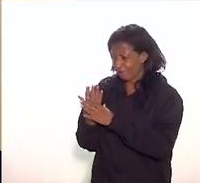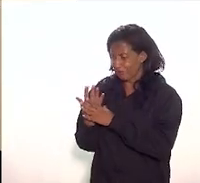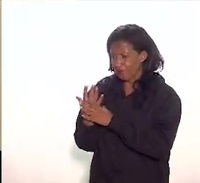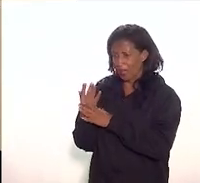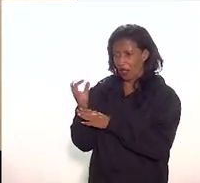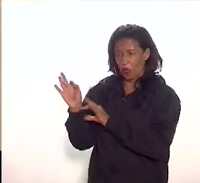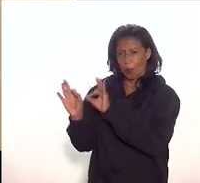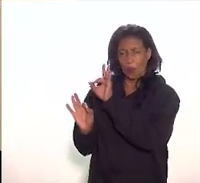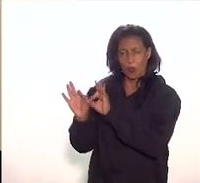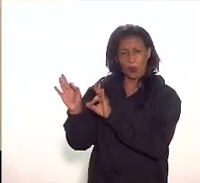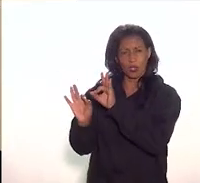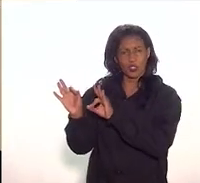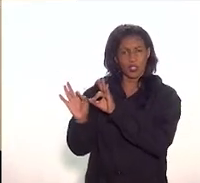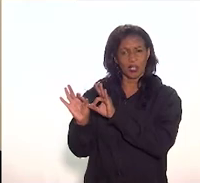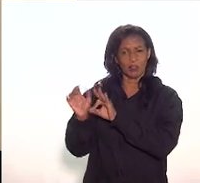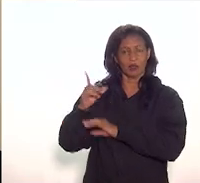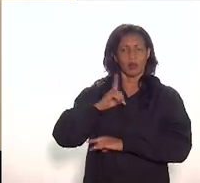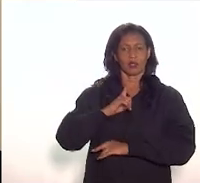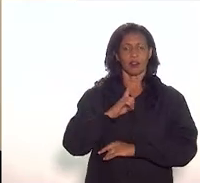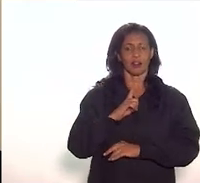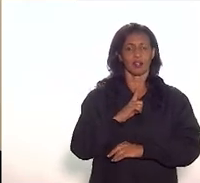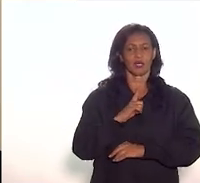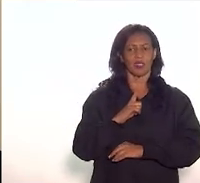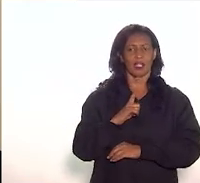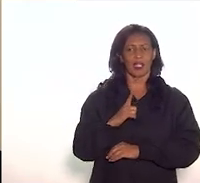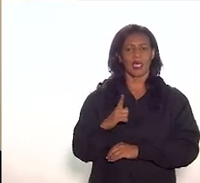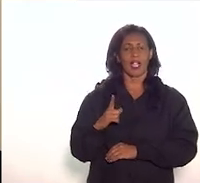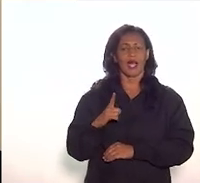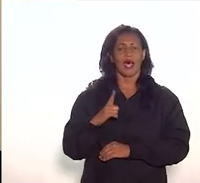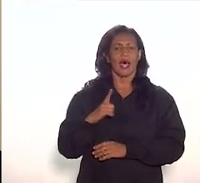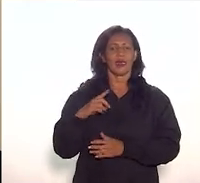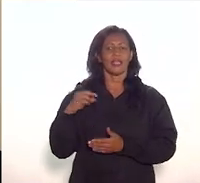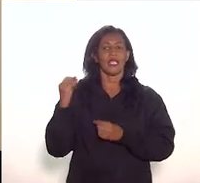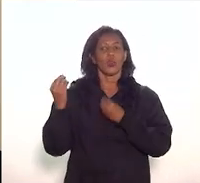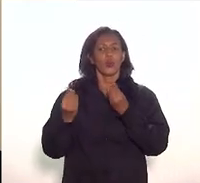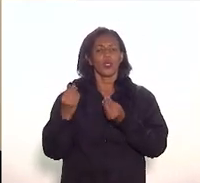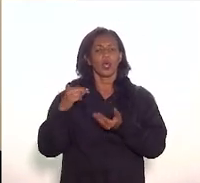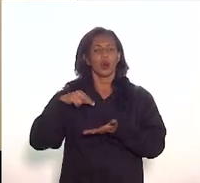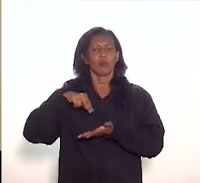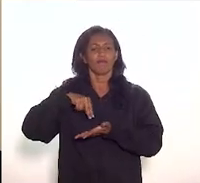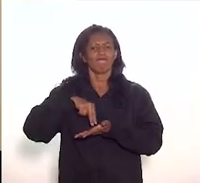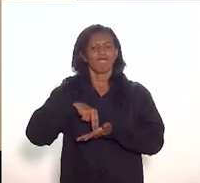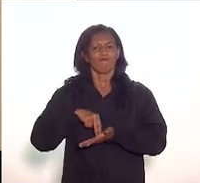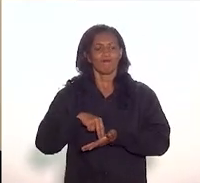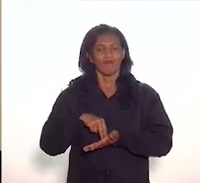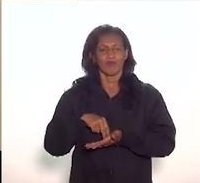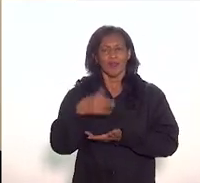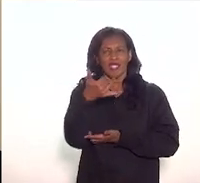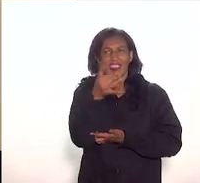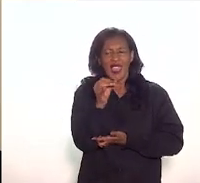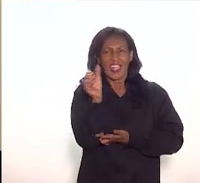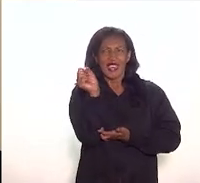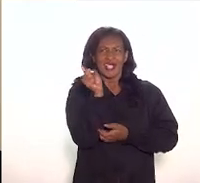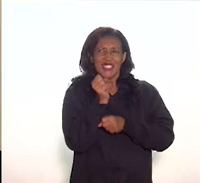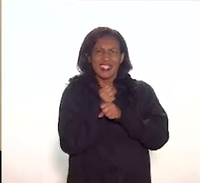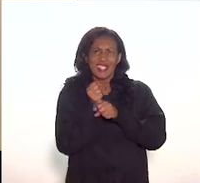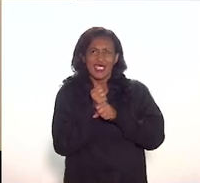de que ele venha a ter uma sustentabilidade pelo menos uma perspectiva de 10 anos